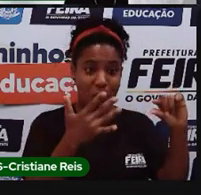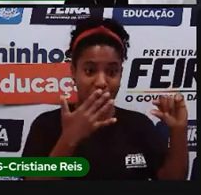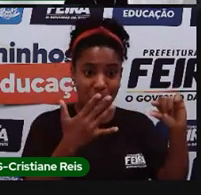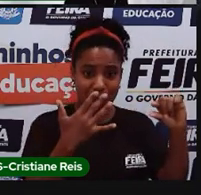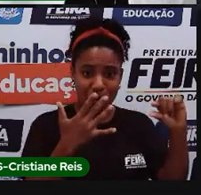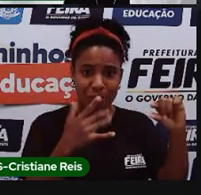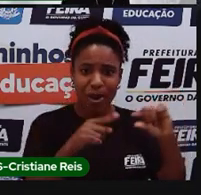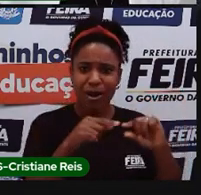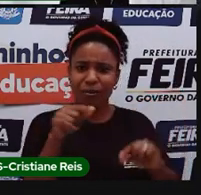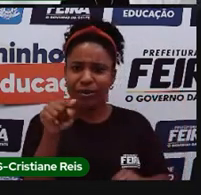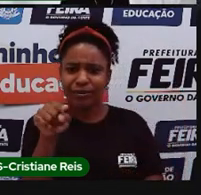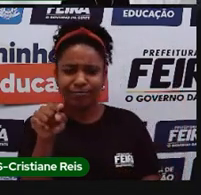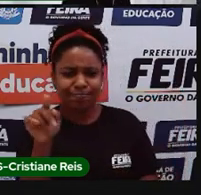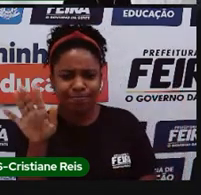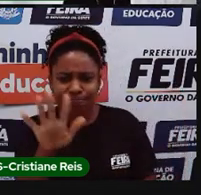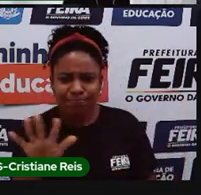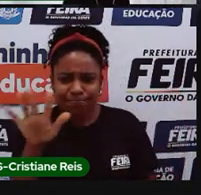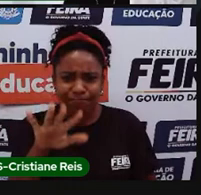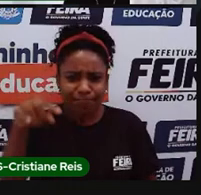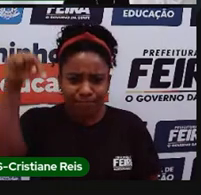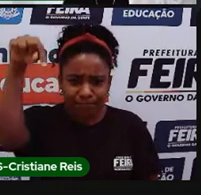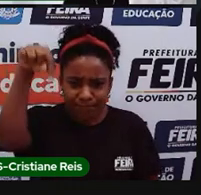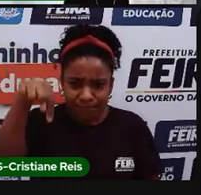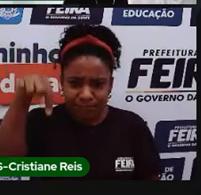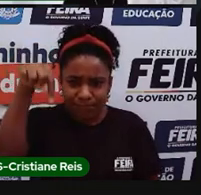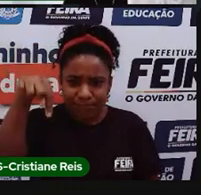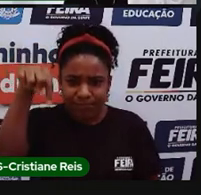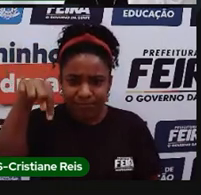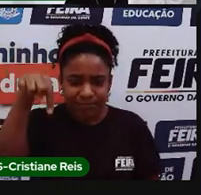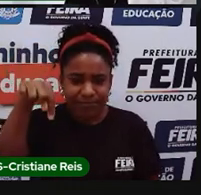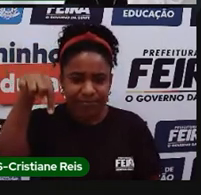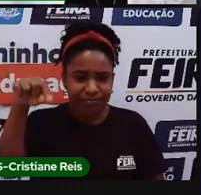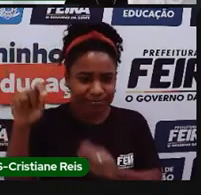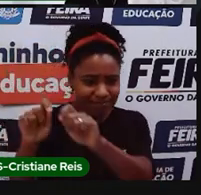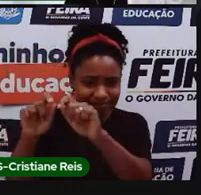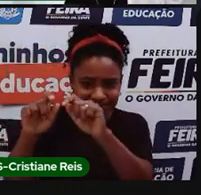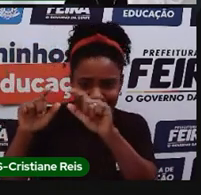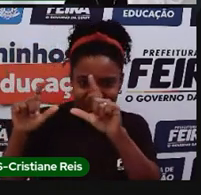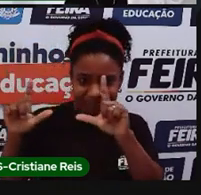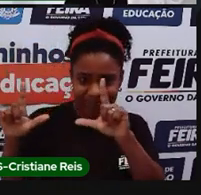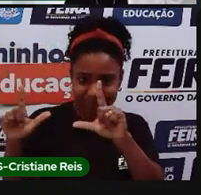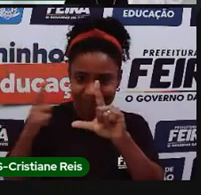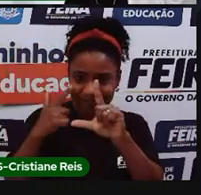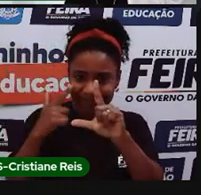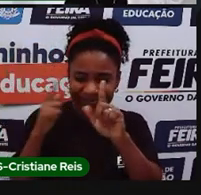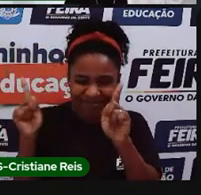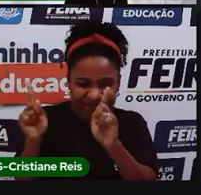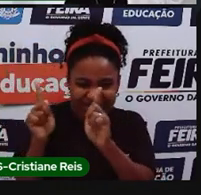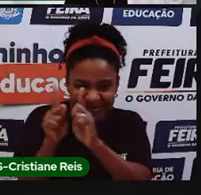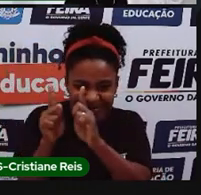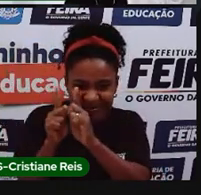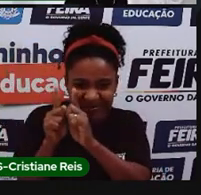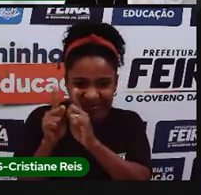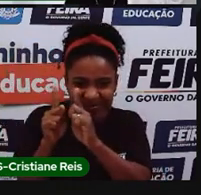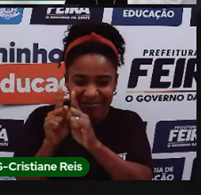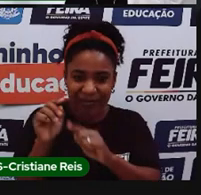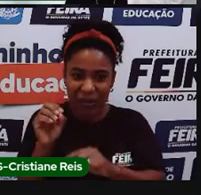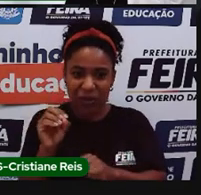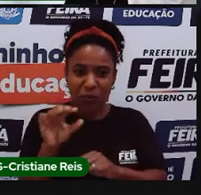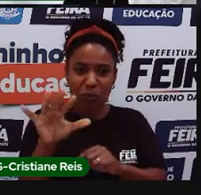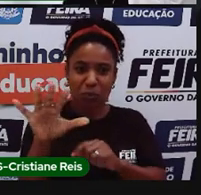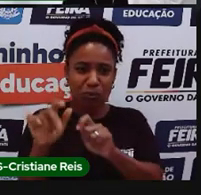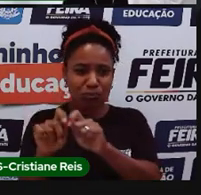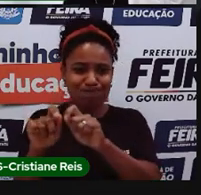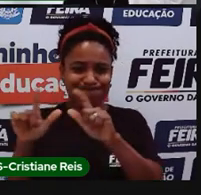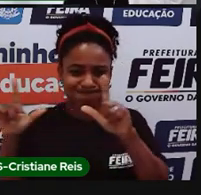espacinho. Não está dando muito para ver porque a gente, né, na projeção, infelizmente, perde um pouco, né, a qualidade